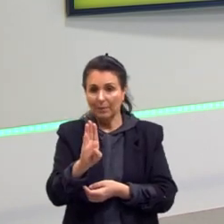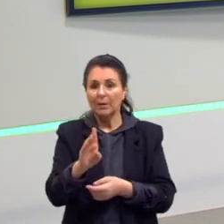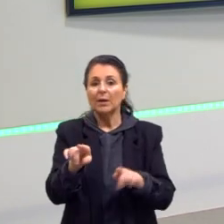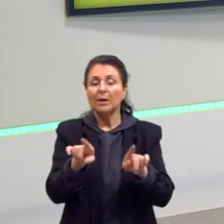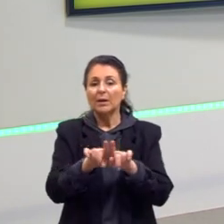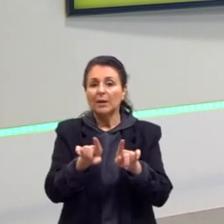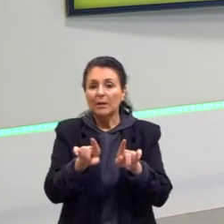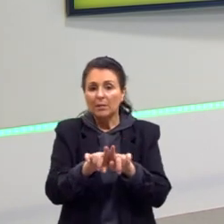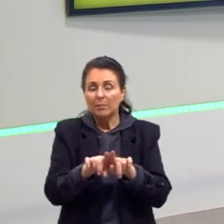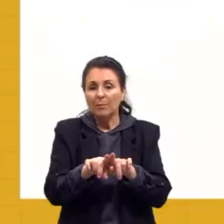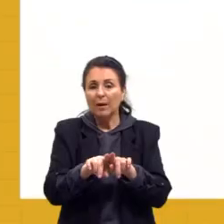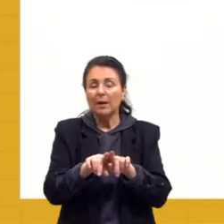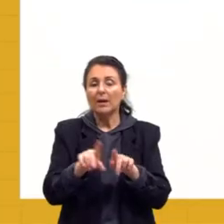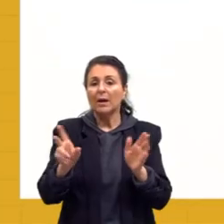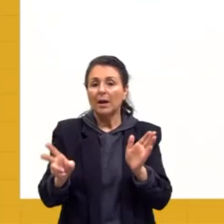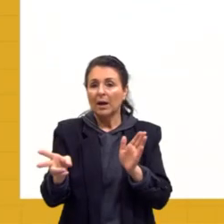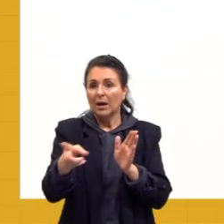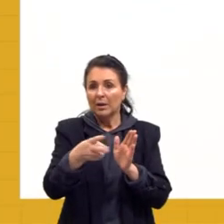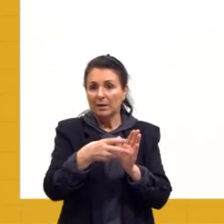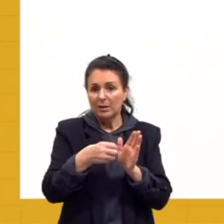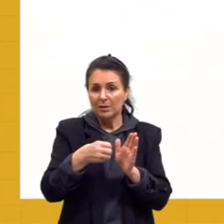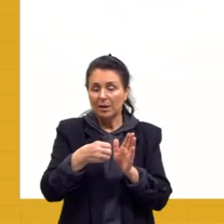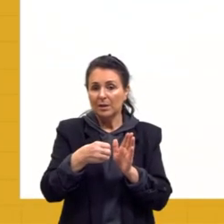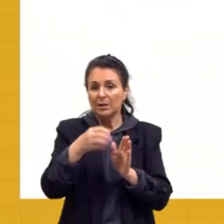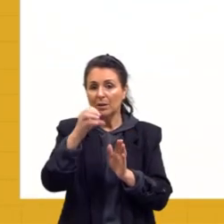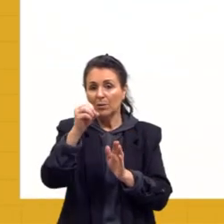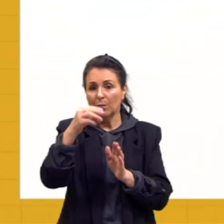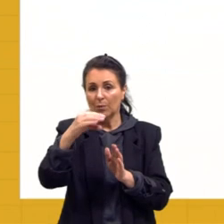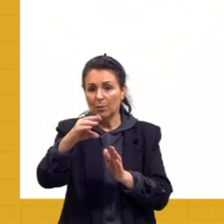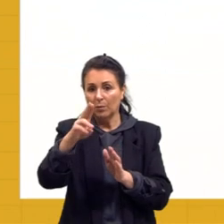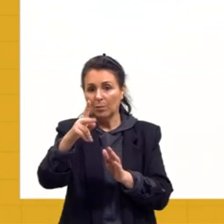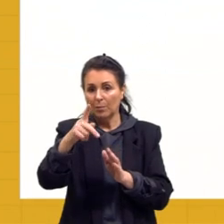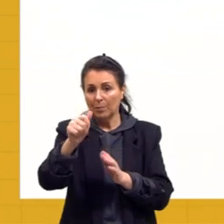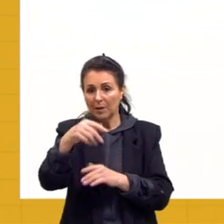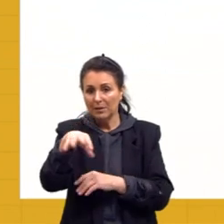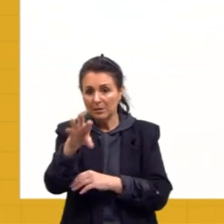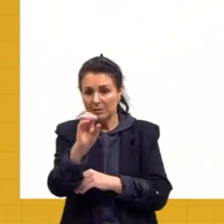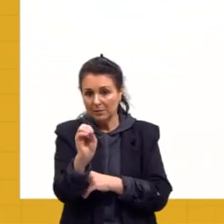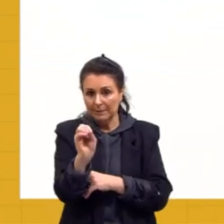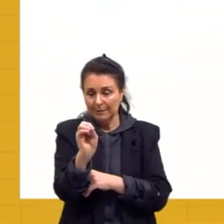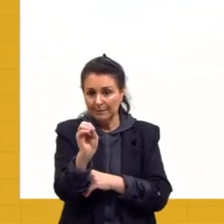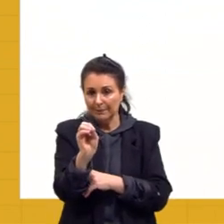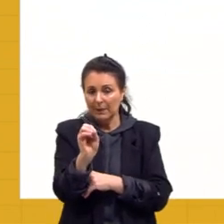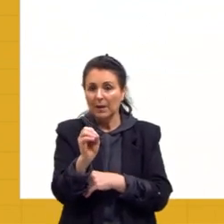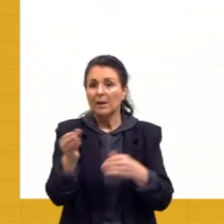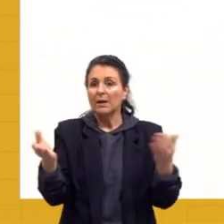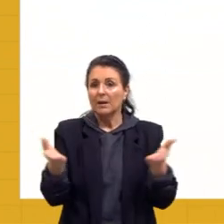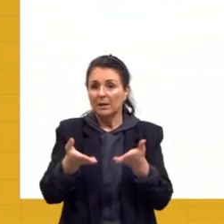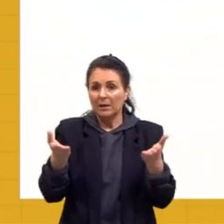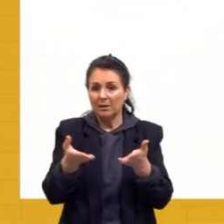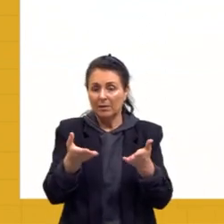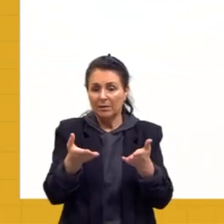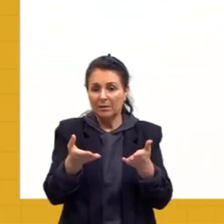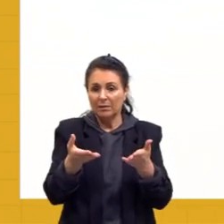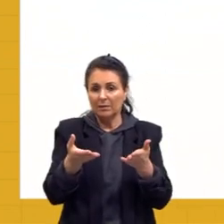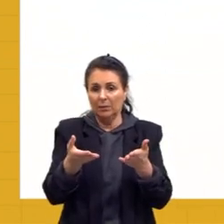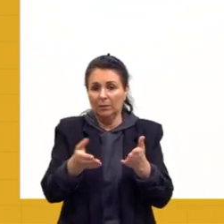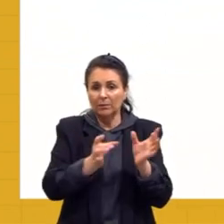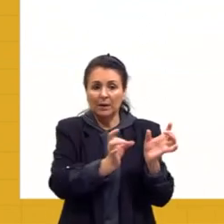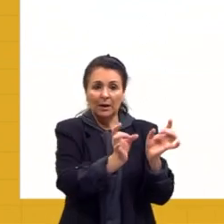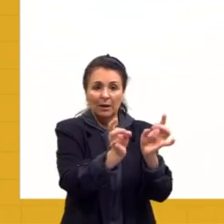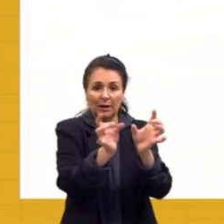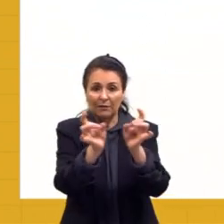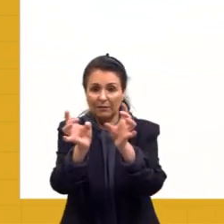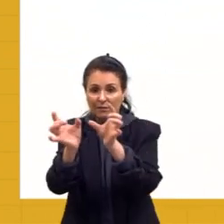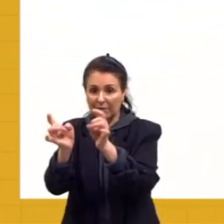desocupação, elas estão aí relacionadas bem forte. E aí nós entramos dentro da nossa querida exportação,